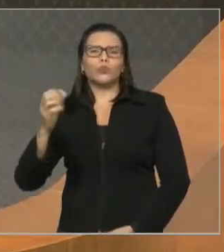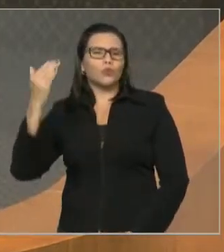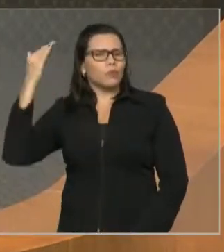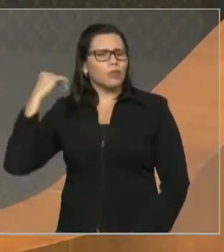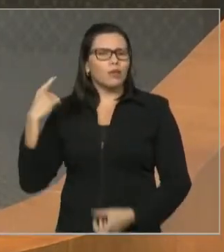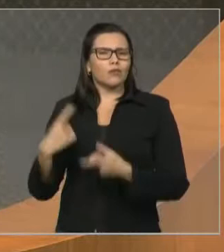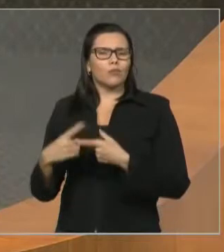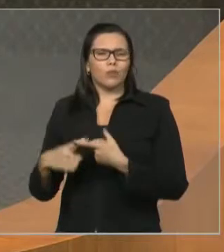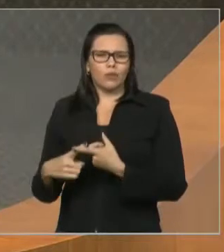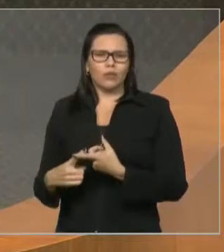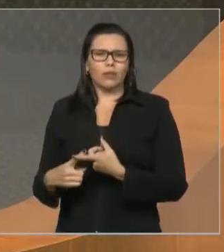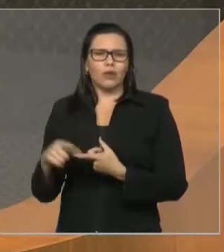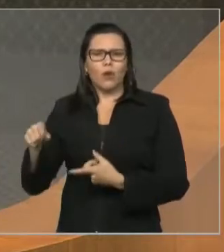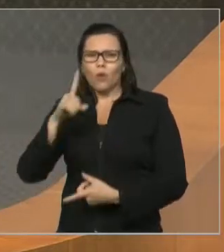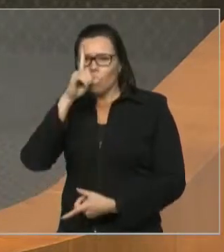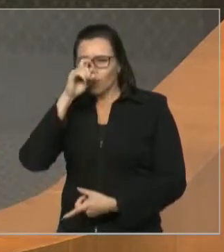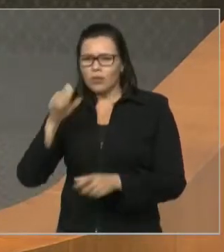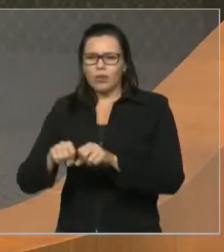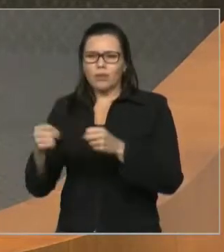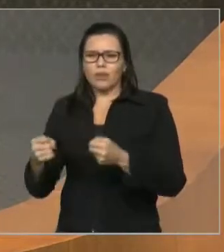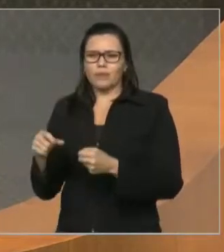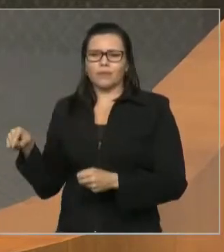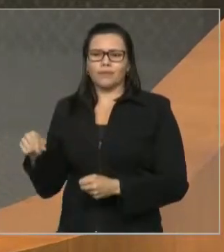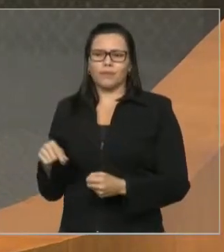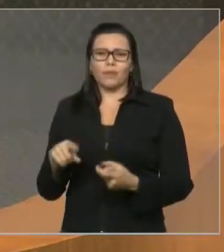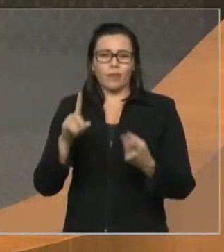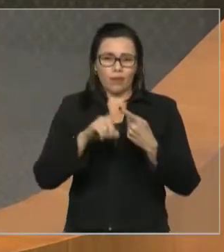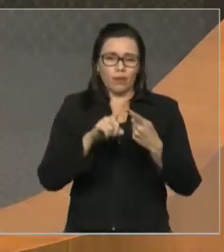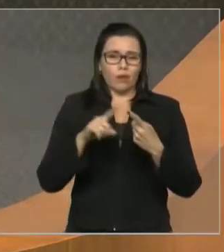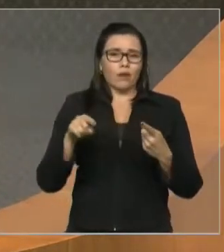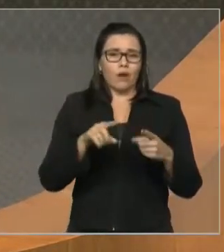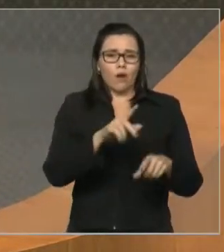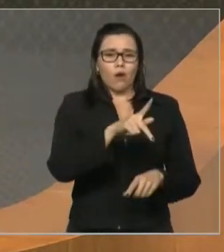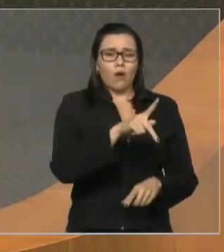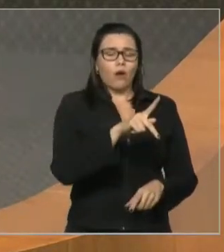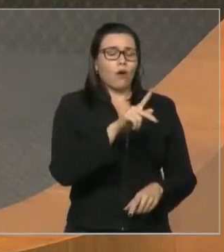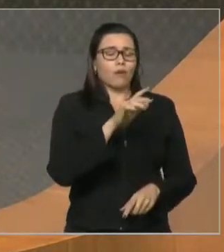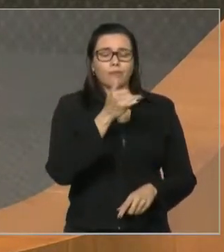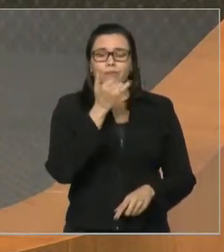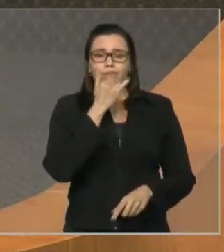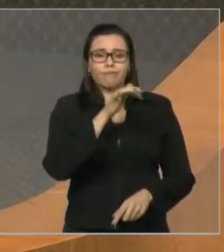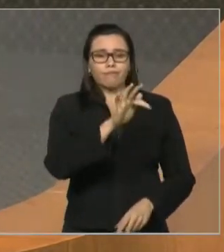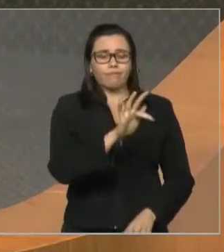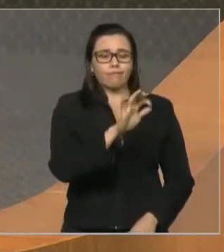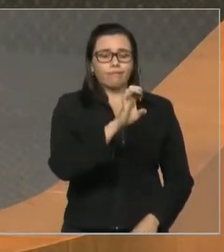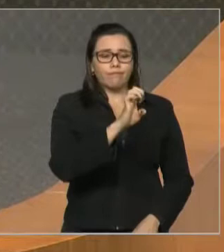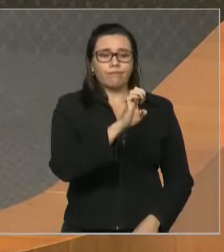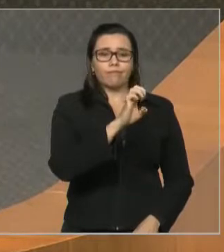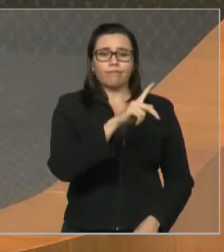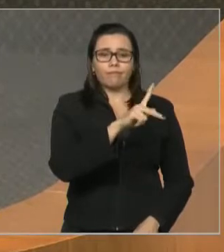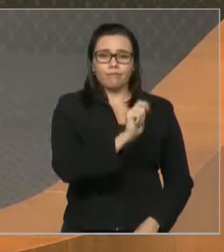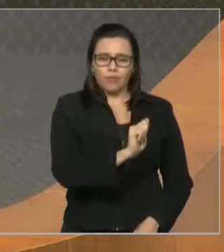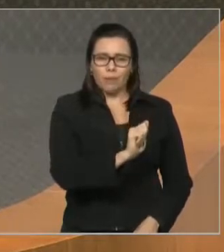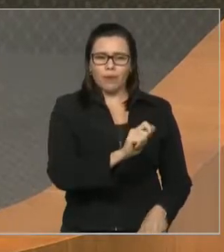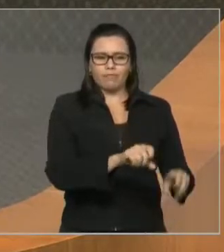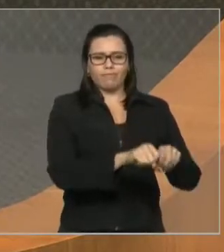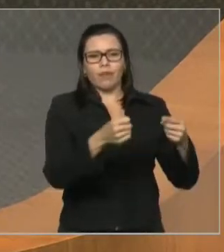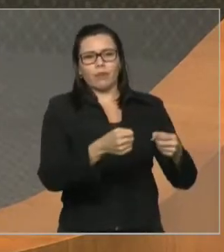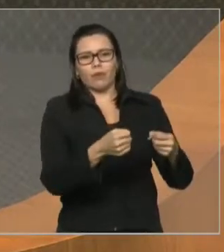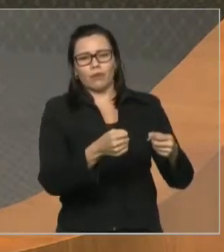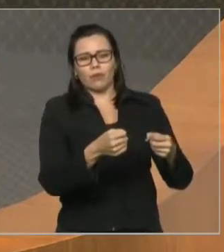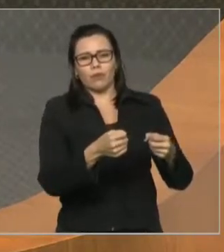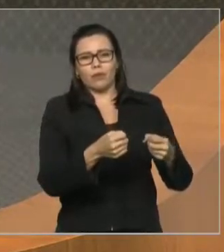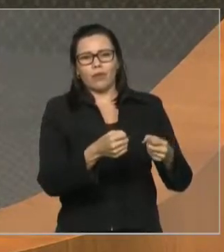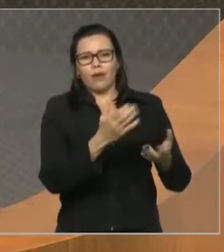Deu para entender? Ele quebrou o FEPA, que é onde você trata a aposentadoria, e agora quer quebrar o plano de saúde